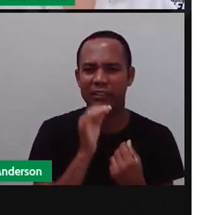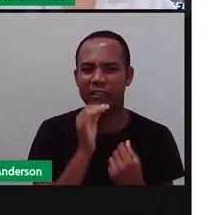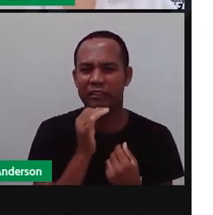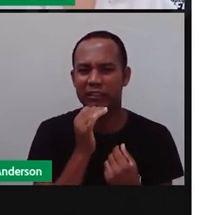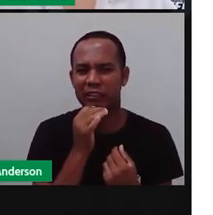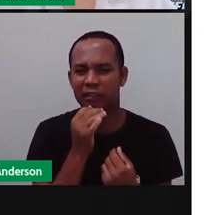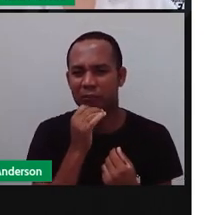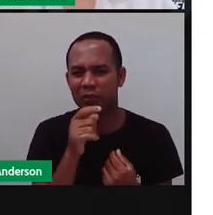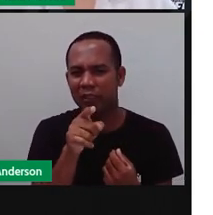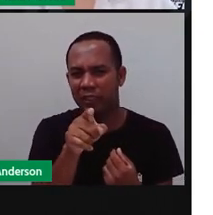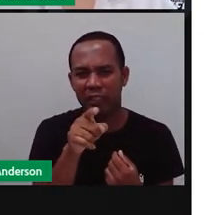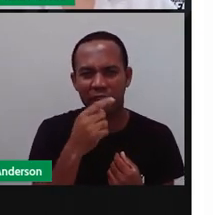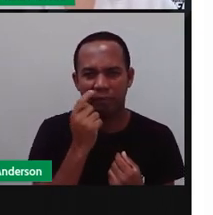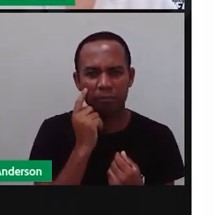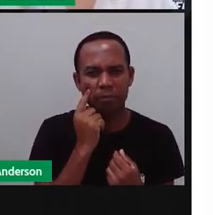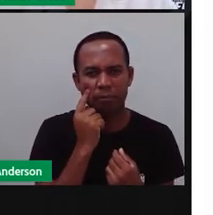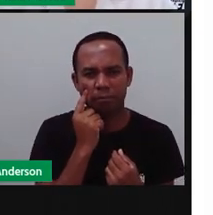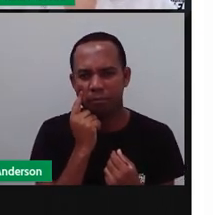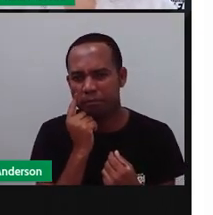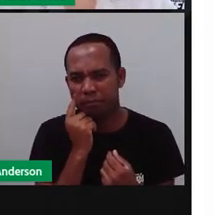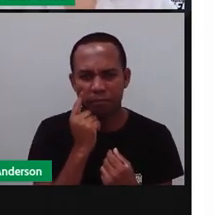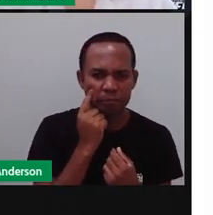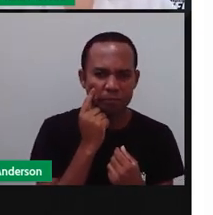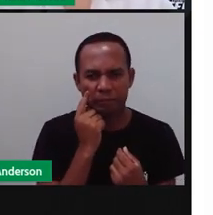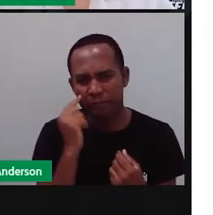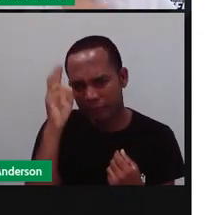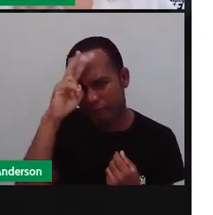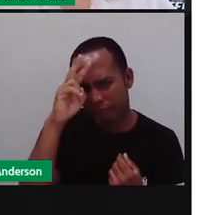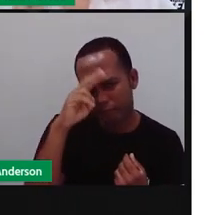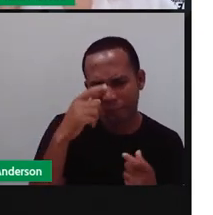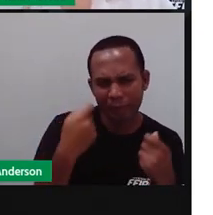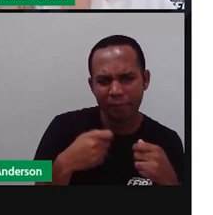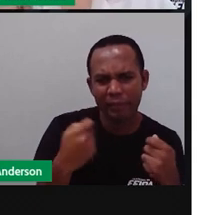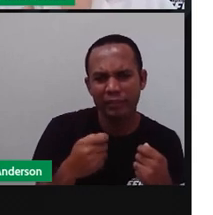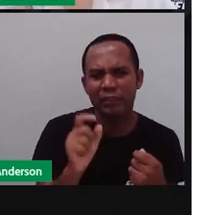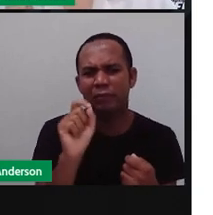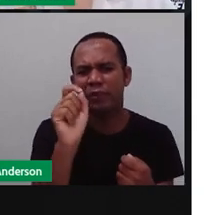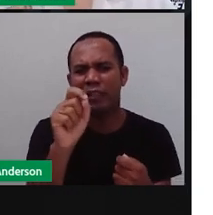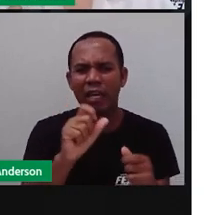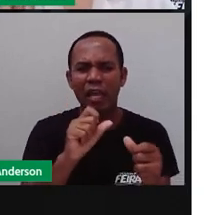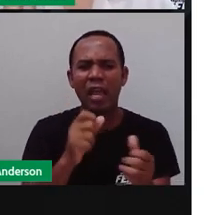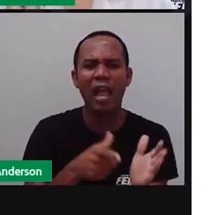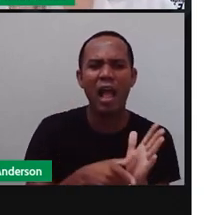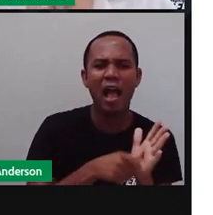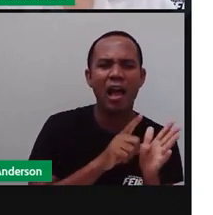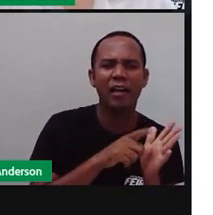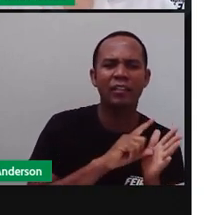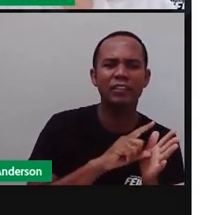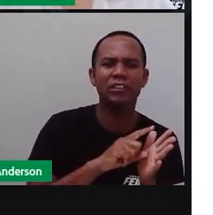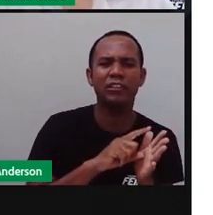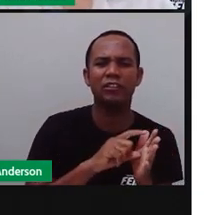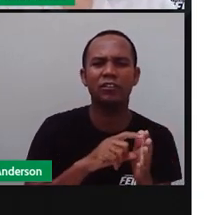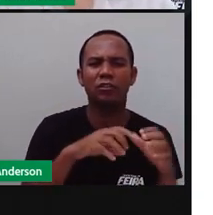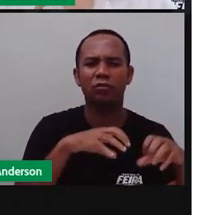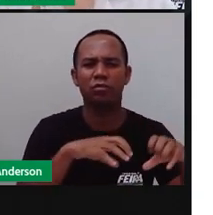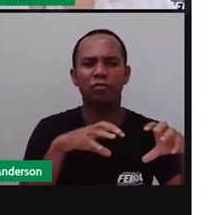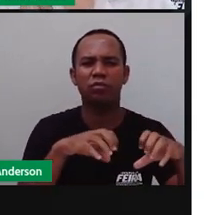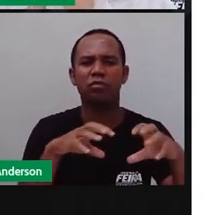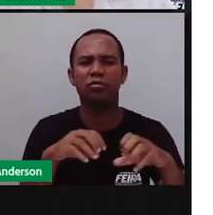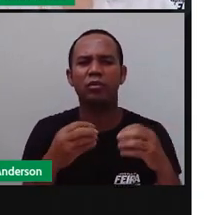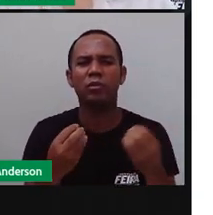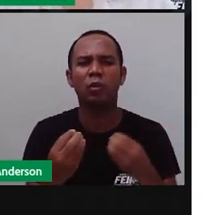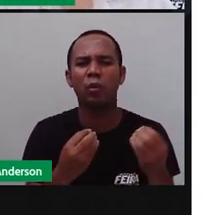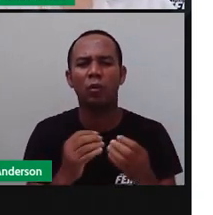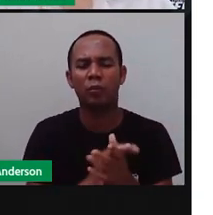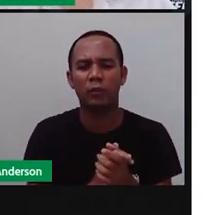adaptação? Como assim, pró? Lembra que uma aula, antes da Pró Maria chegar aqui, teve uma pró da Seduc, que falou